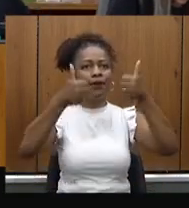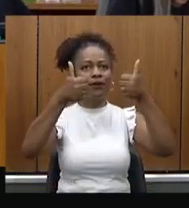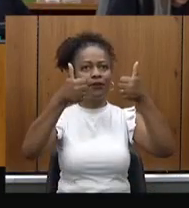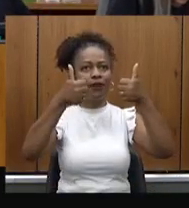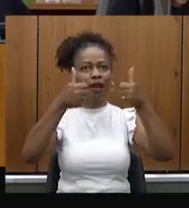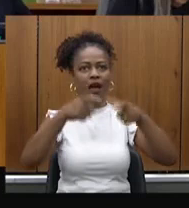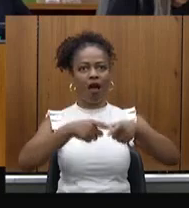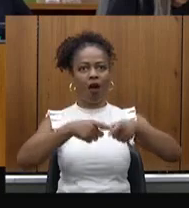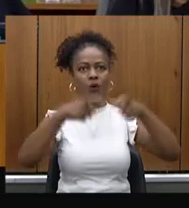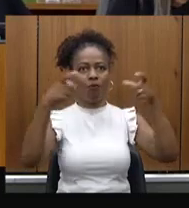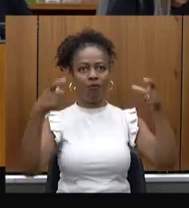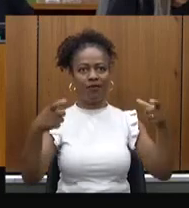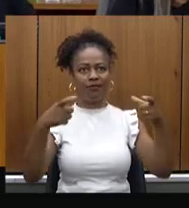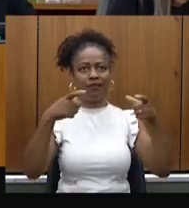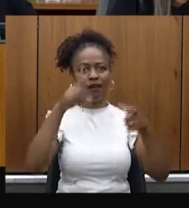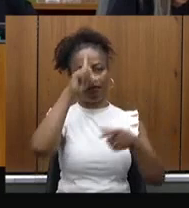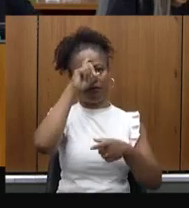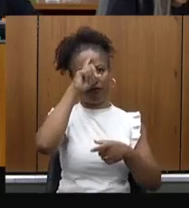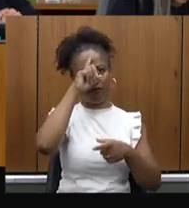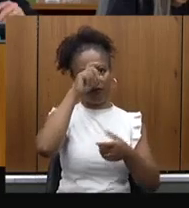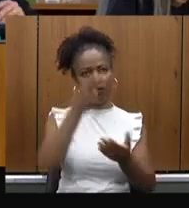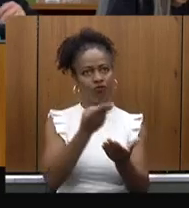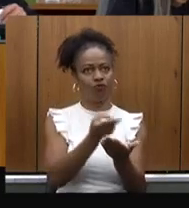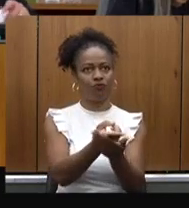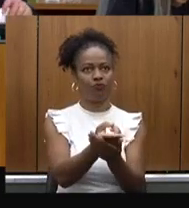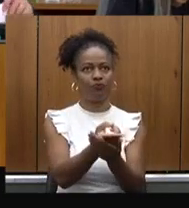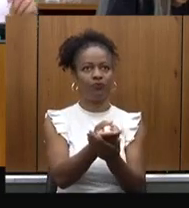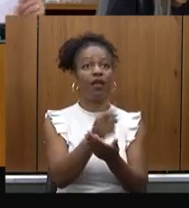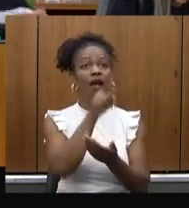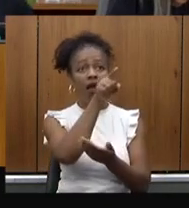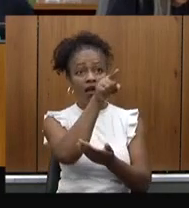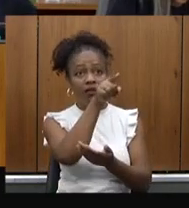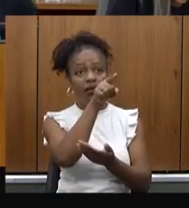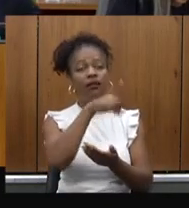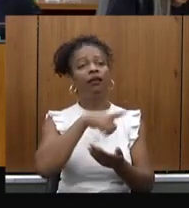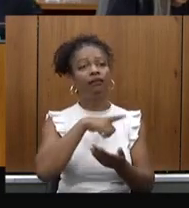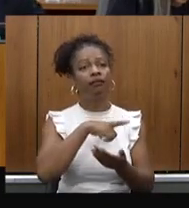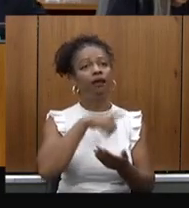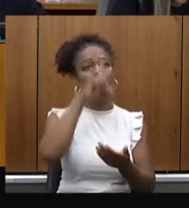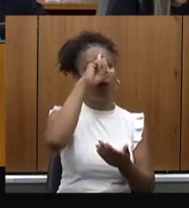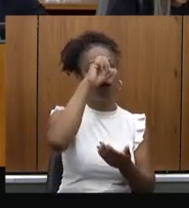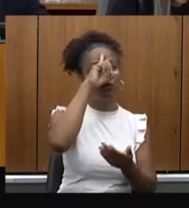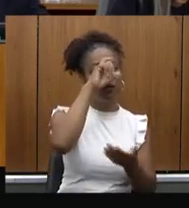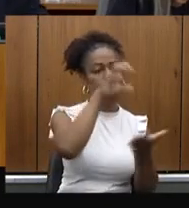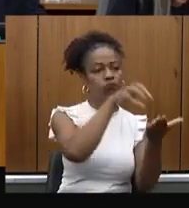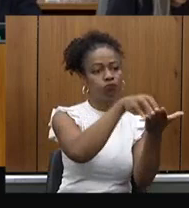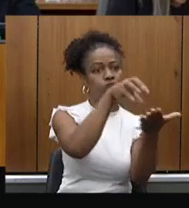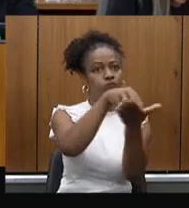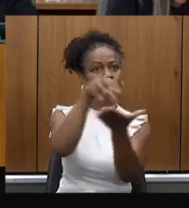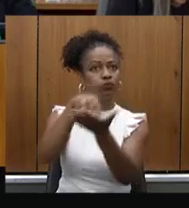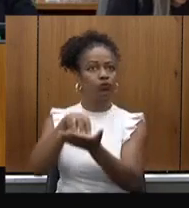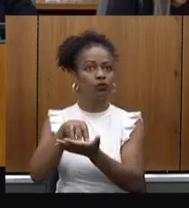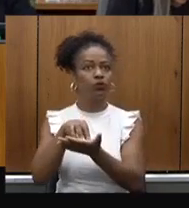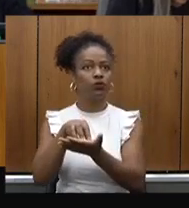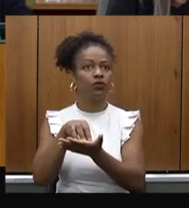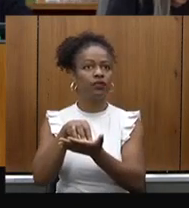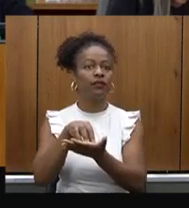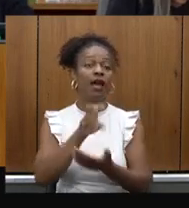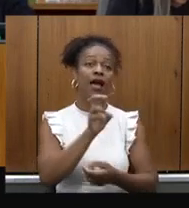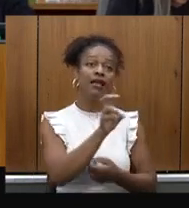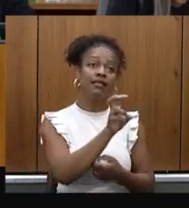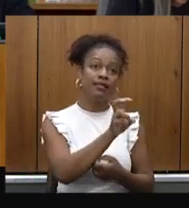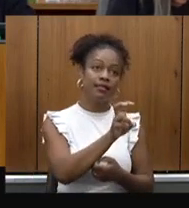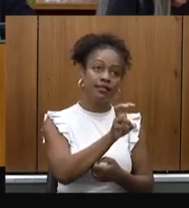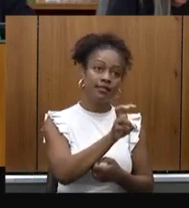número de leitos. Pode passar por sinal. Que são os hospitais regionais. Seis hospitais regionais, que temos aí cinco relacionados ao